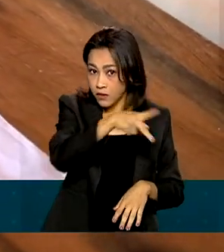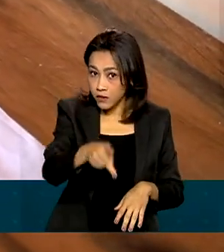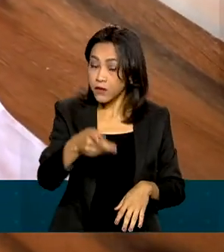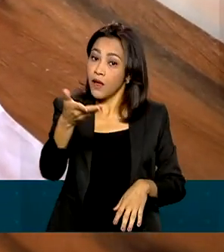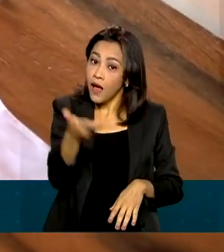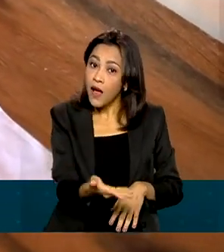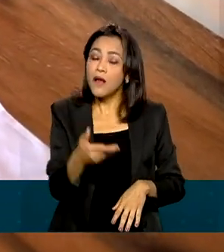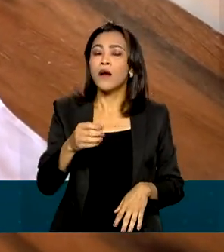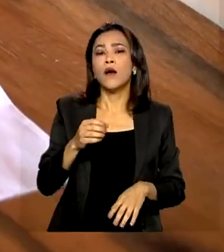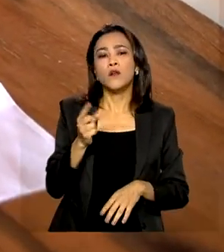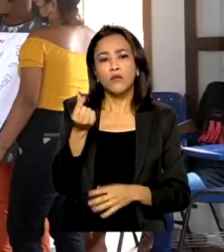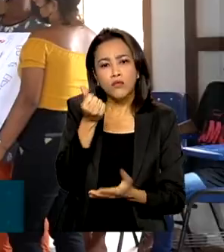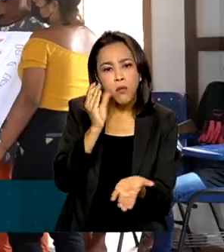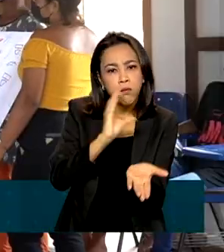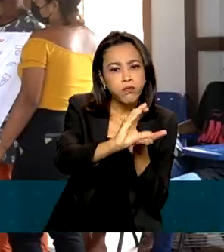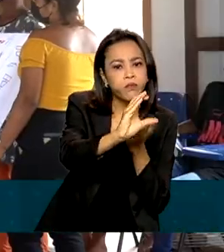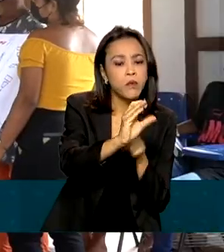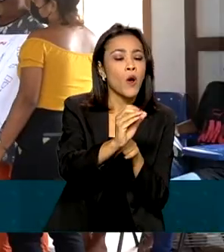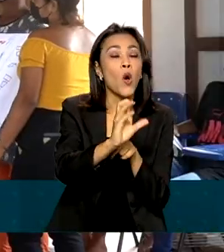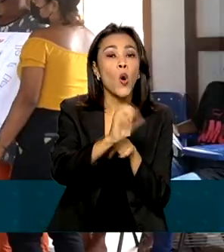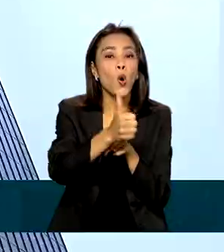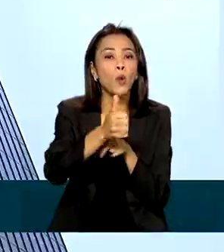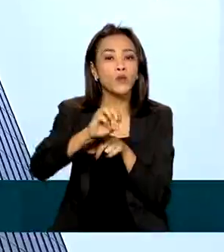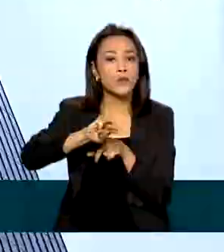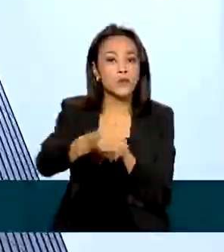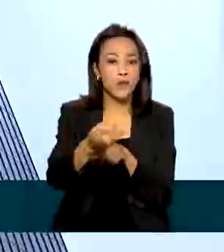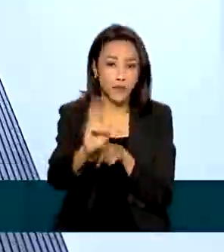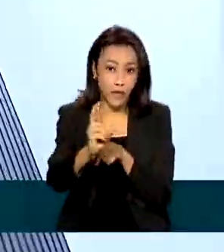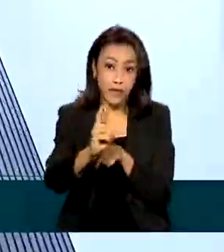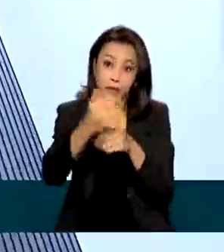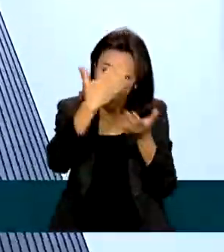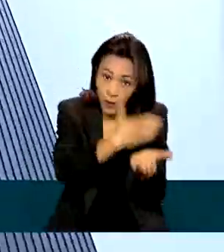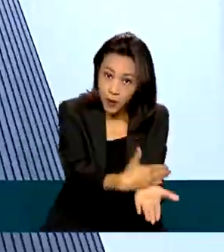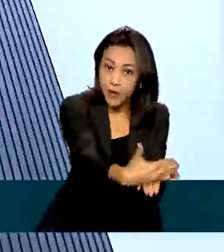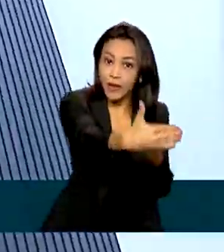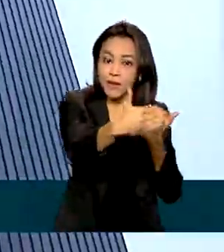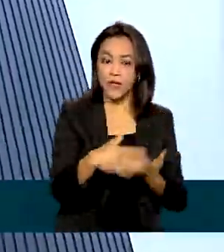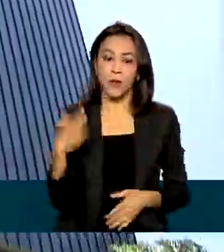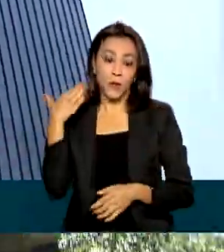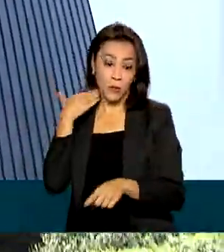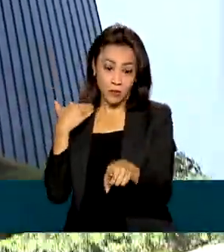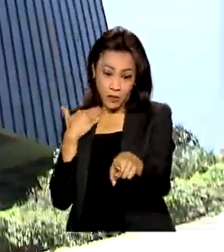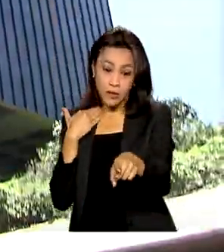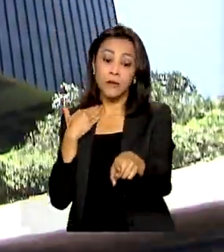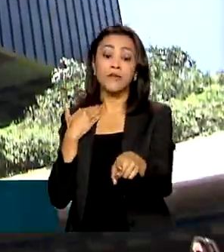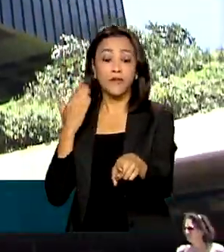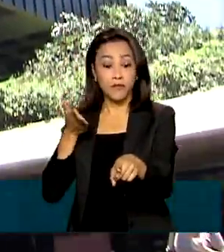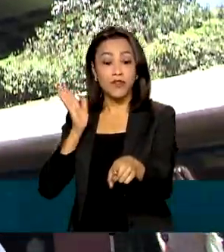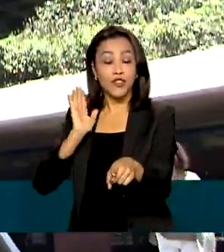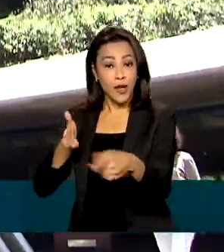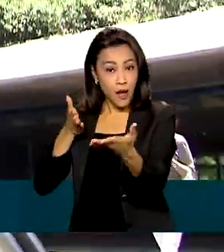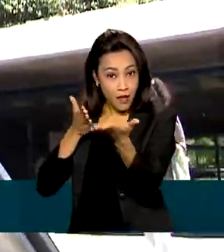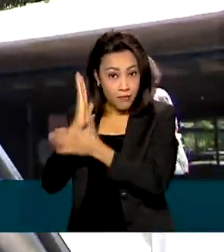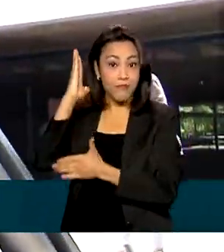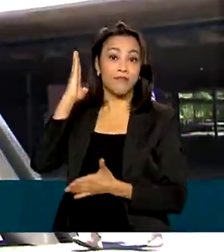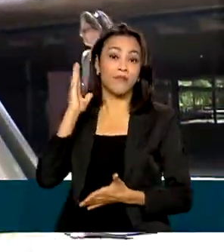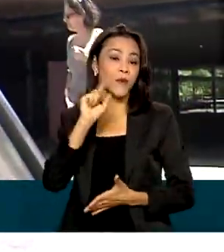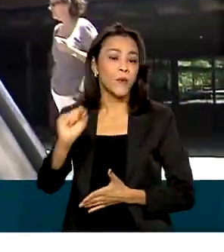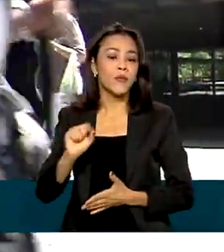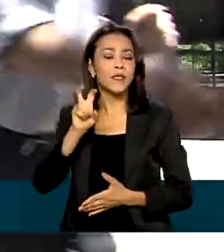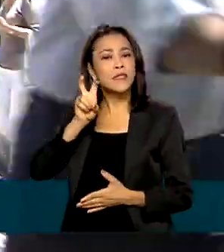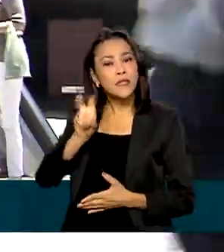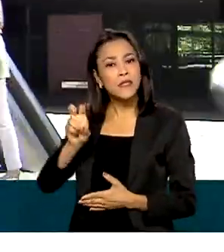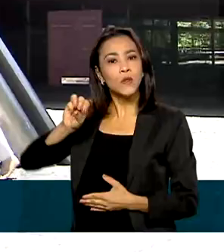cerca de 11 milhões de reais para implementar. O BNDES aprovou um financiamento não reembolsável de